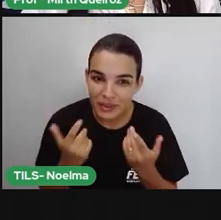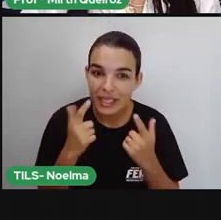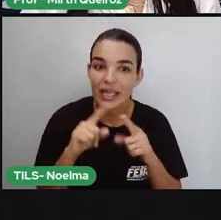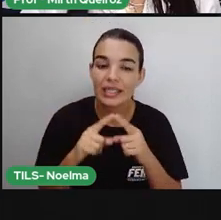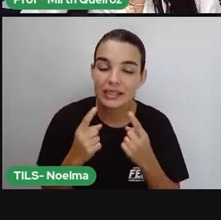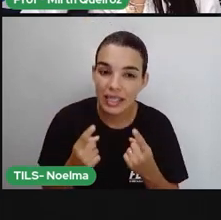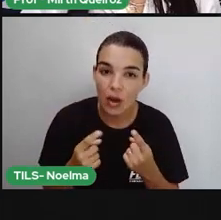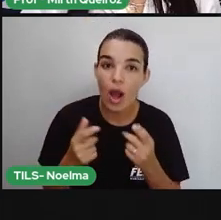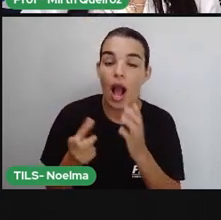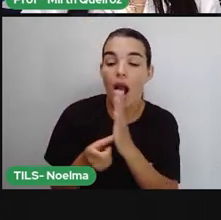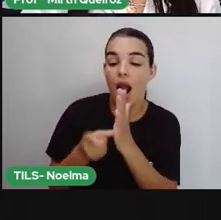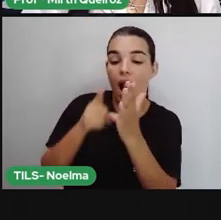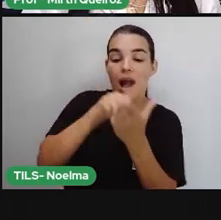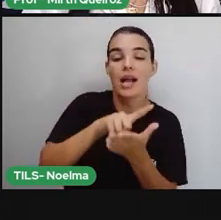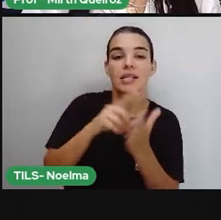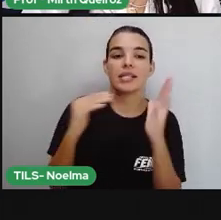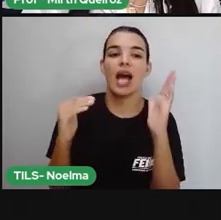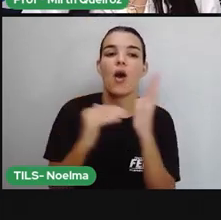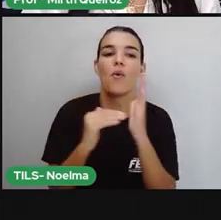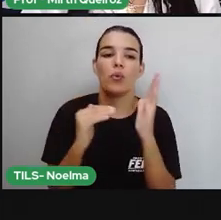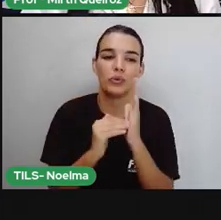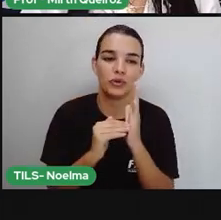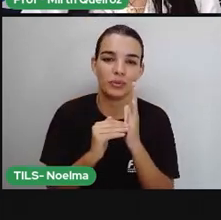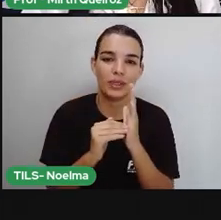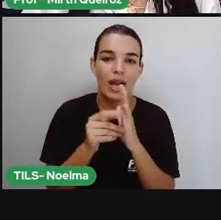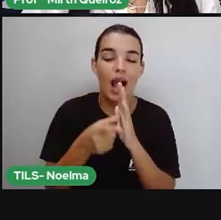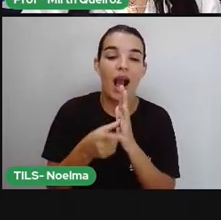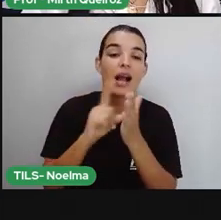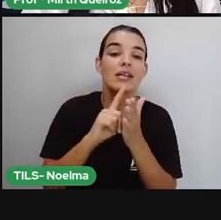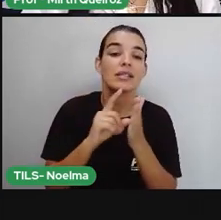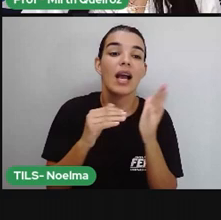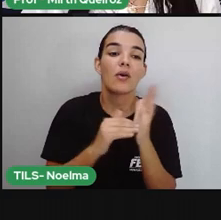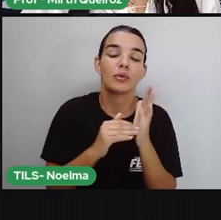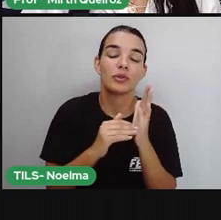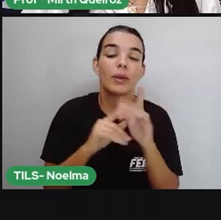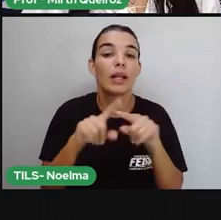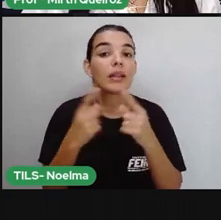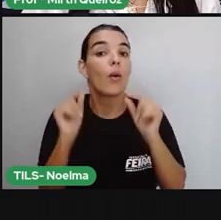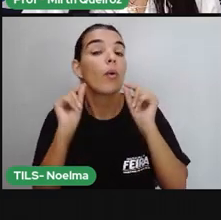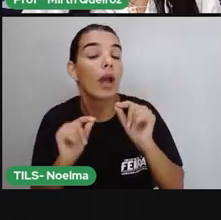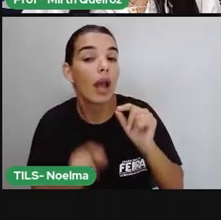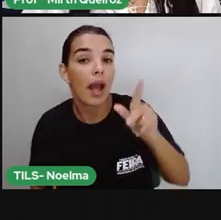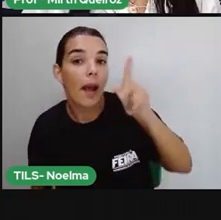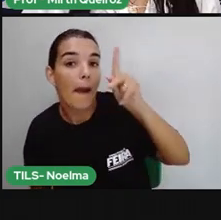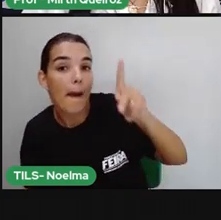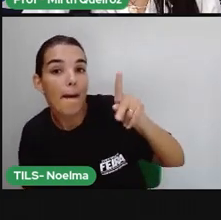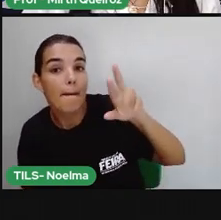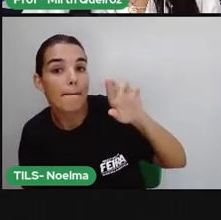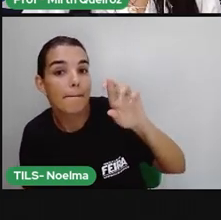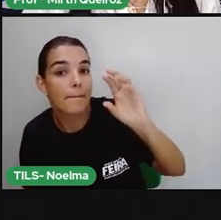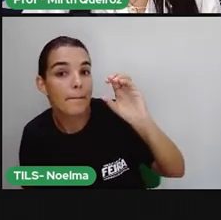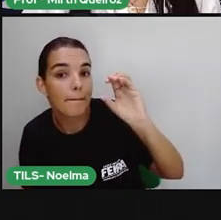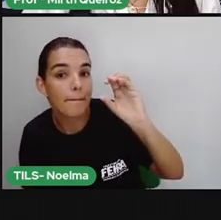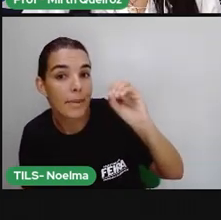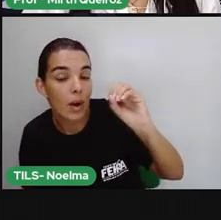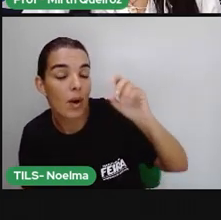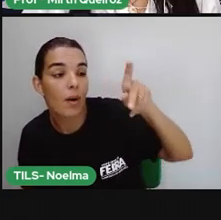Última. Penúltima. O né é a penúltima. Se é a penúltima, ela vai ser classificada como o quê?